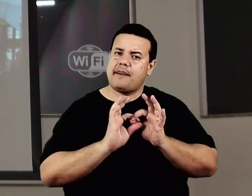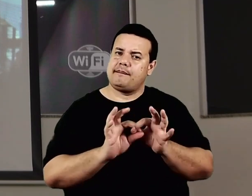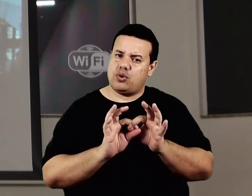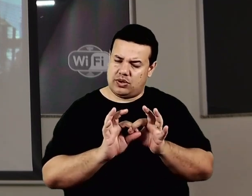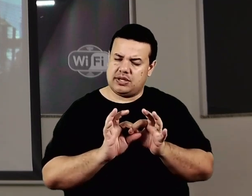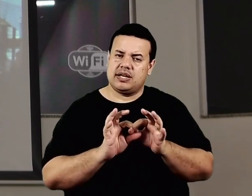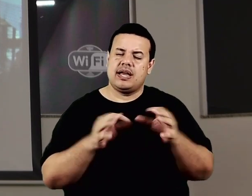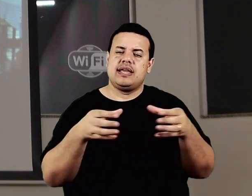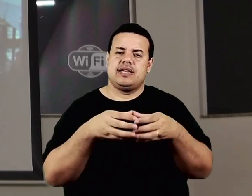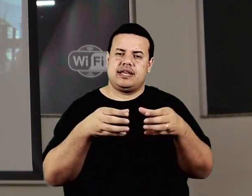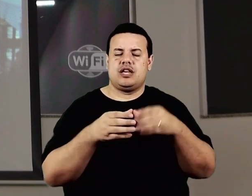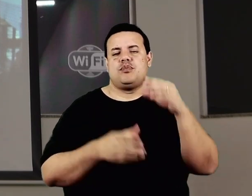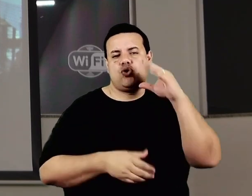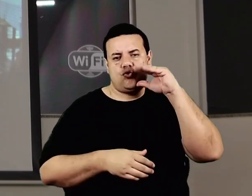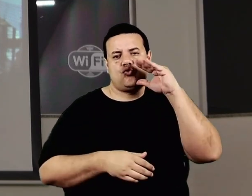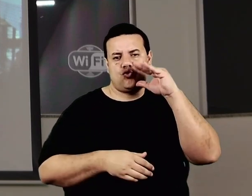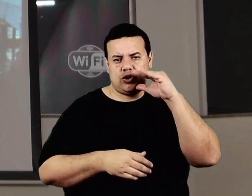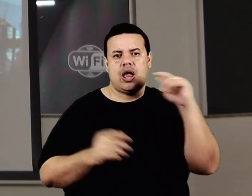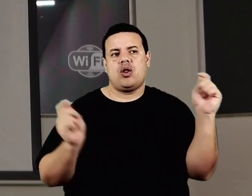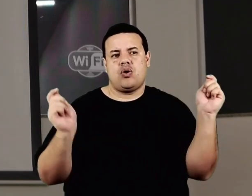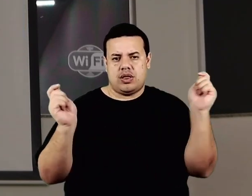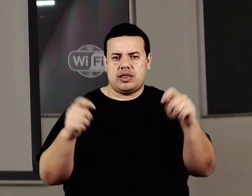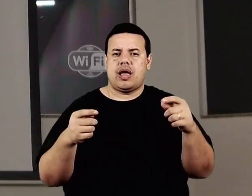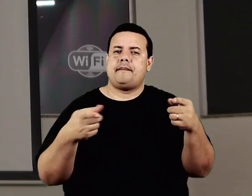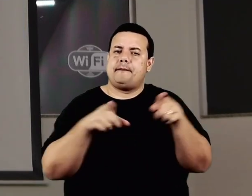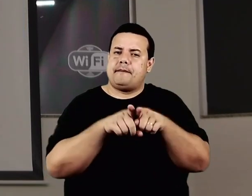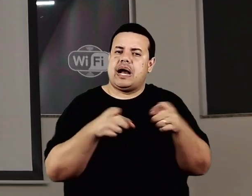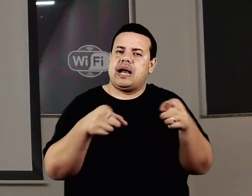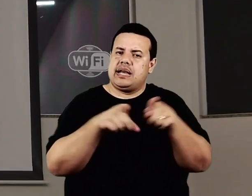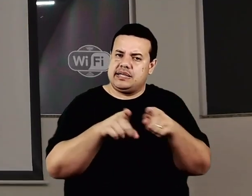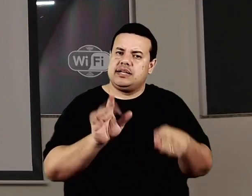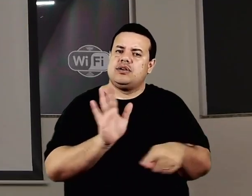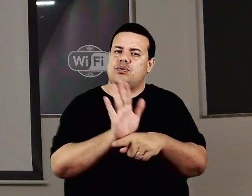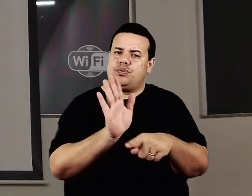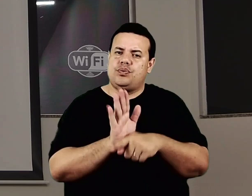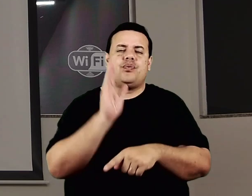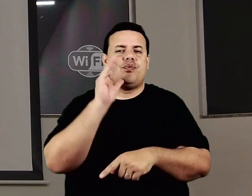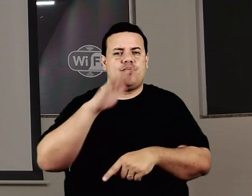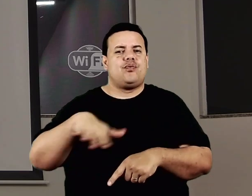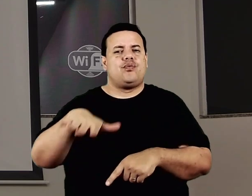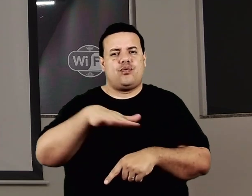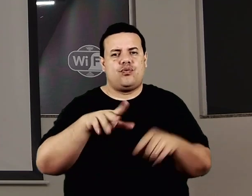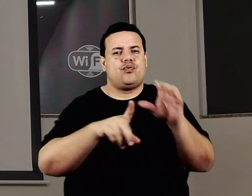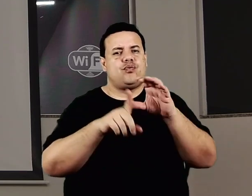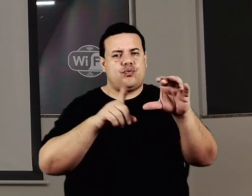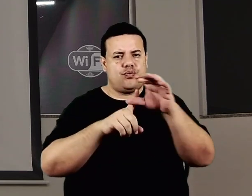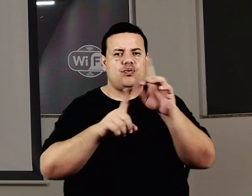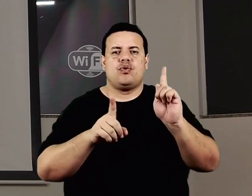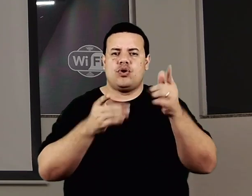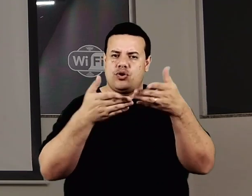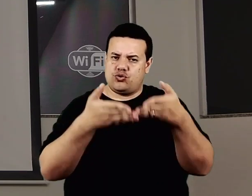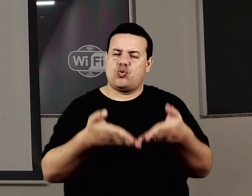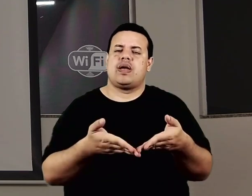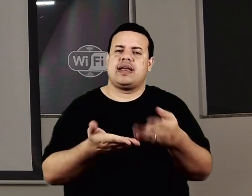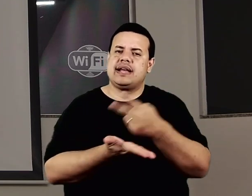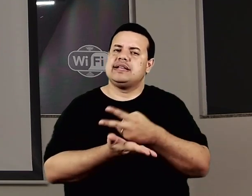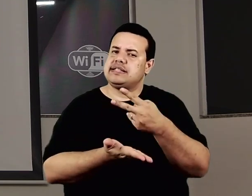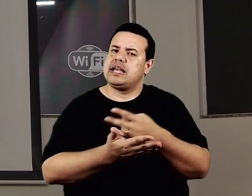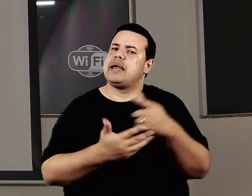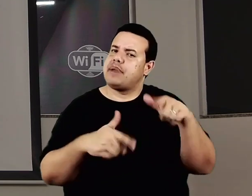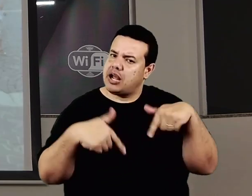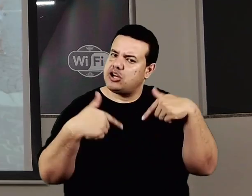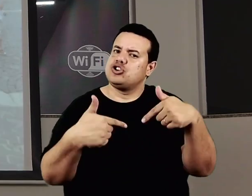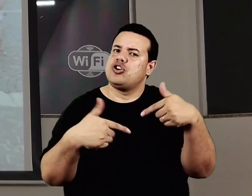funcionários, buscando sempre as parcerias e colaboradores juntos à comunidade guairense. Sempre ativa e envolvida aos trabalhos